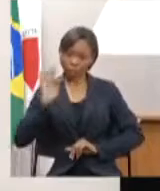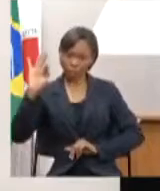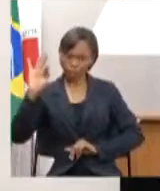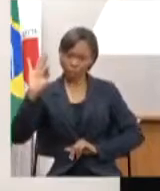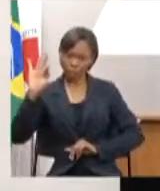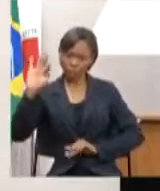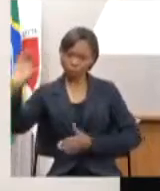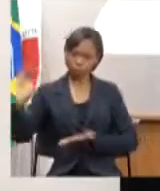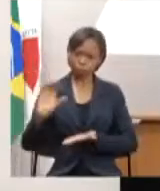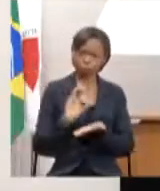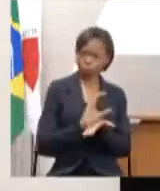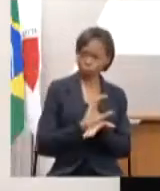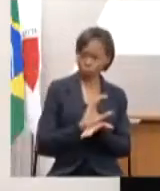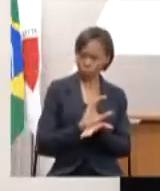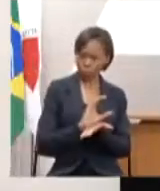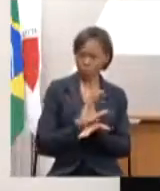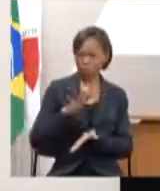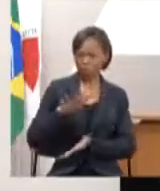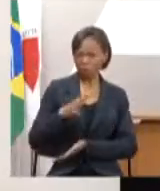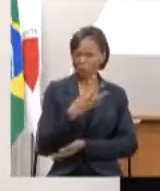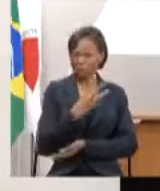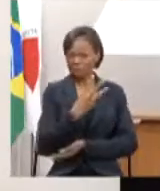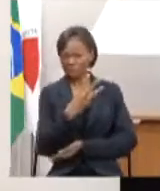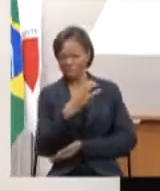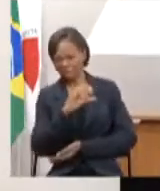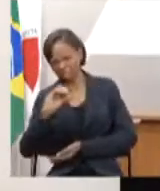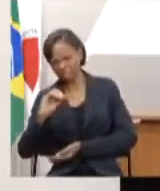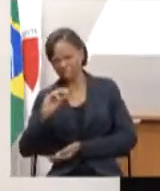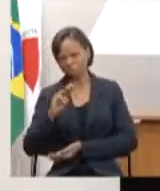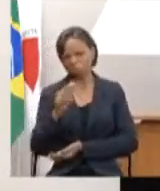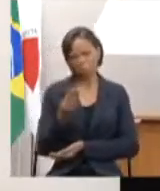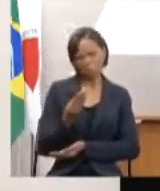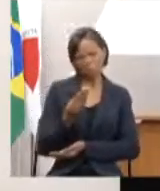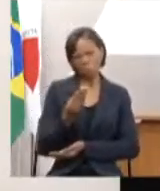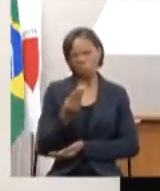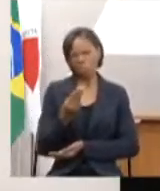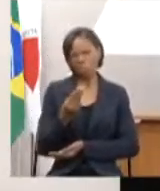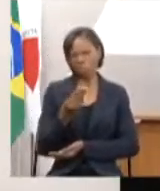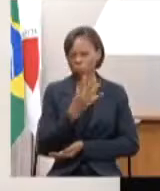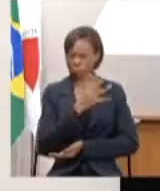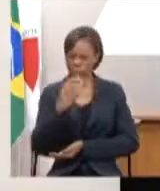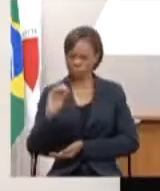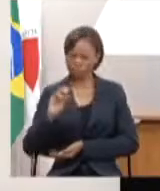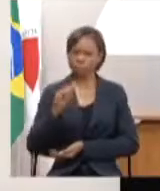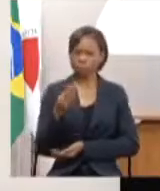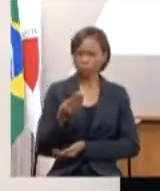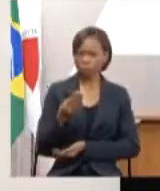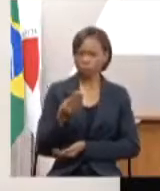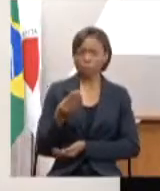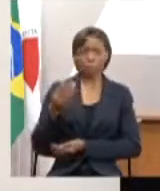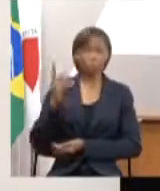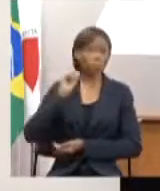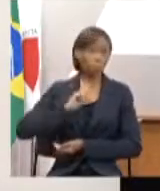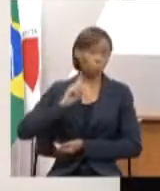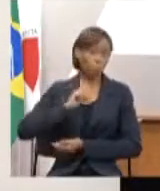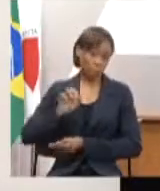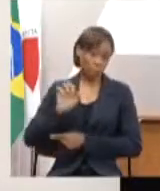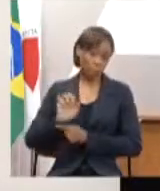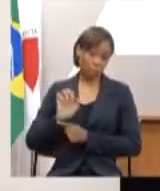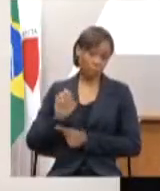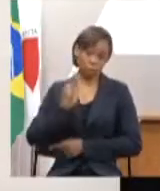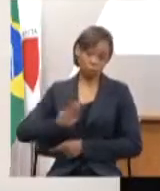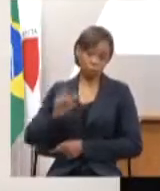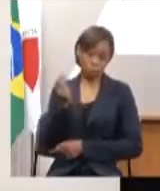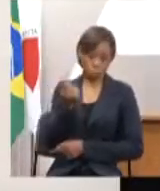foram utilizados, estão sendo, aliás, utilizados pelo Estado depois do Bolsa Merenda